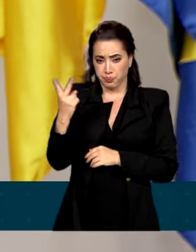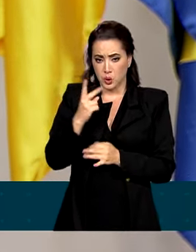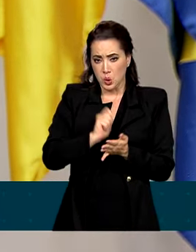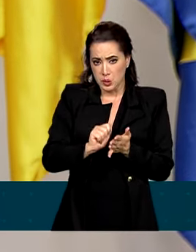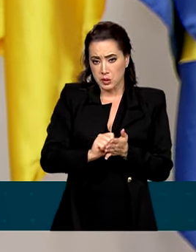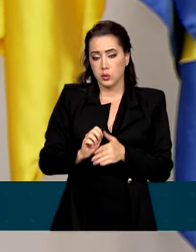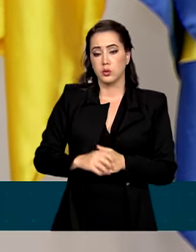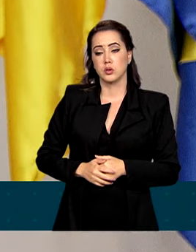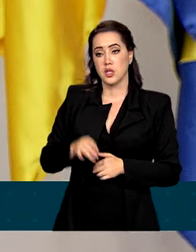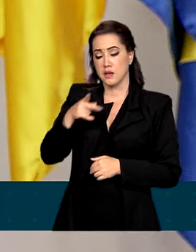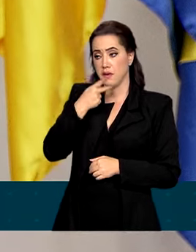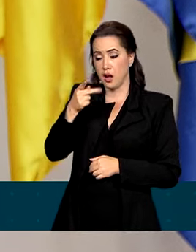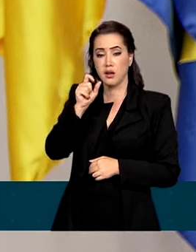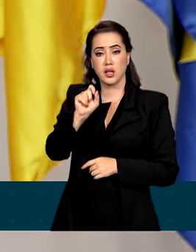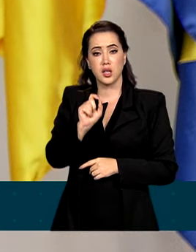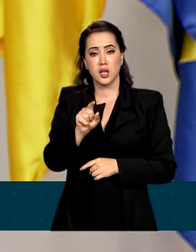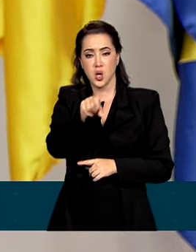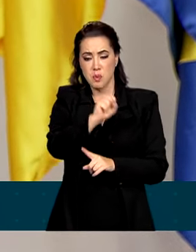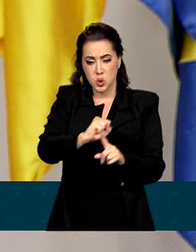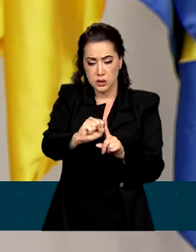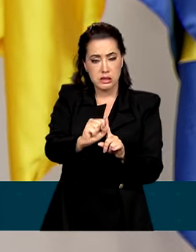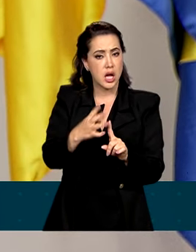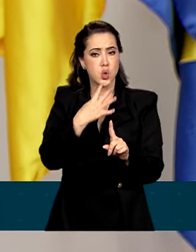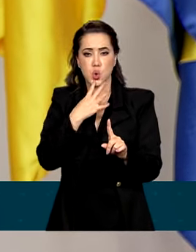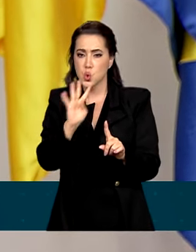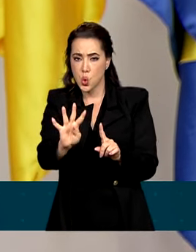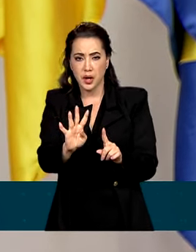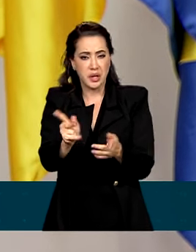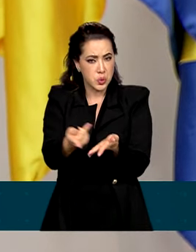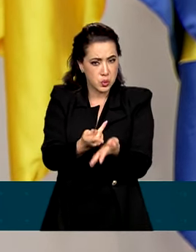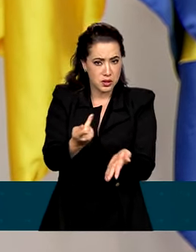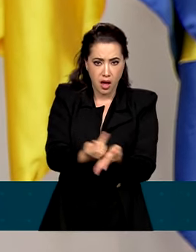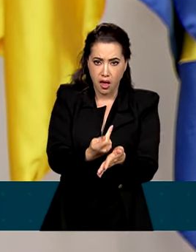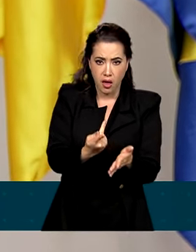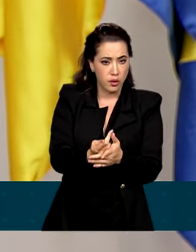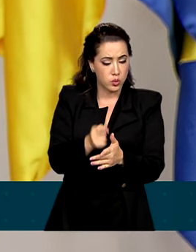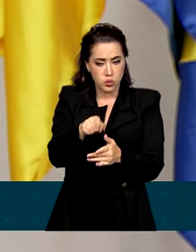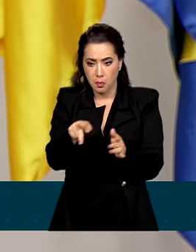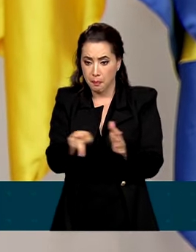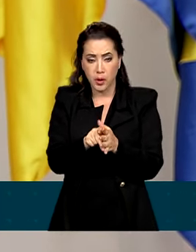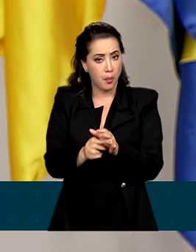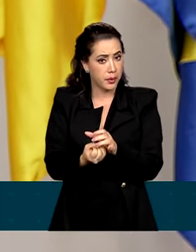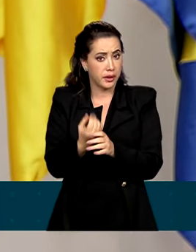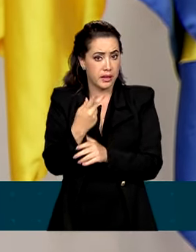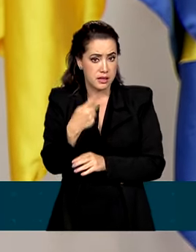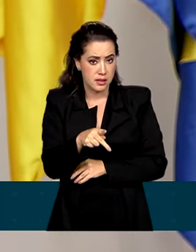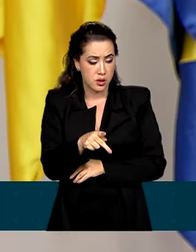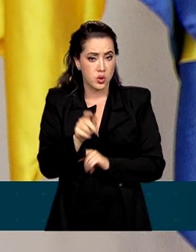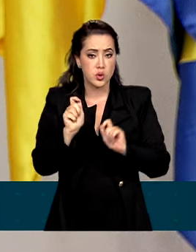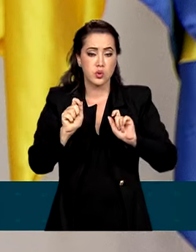incapaz de reconhecer as fraturas que a constituiu, só poderia